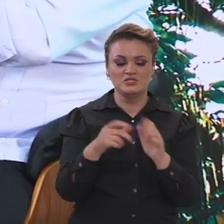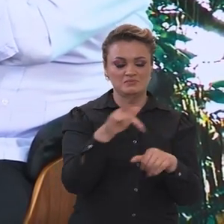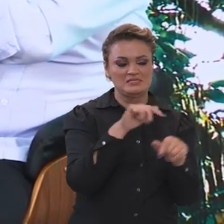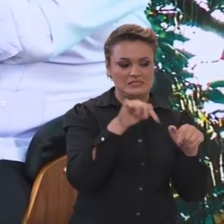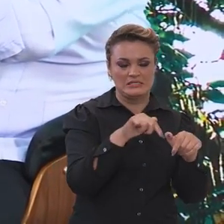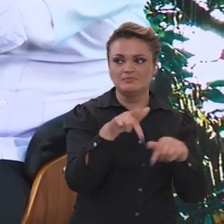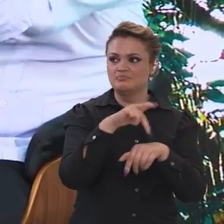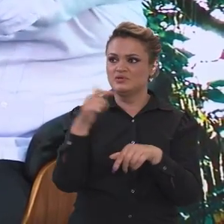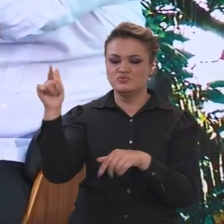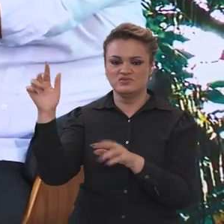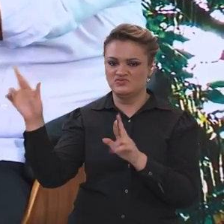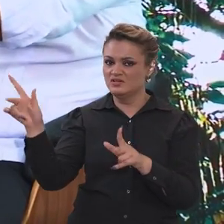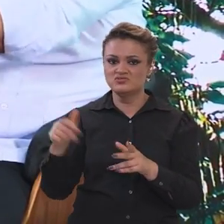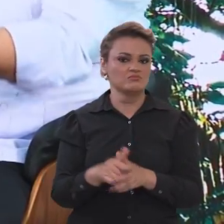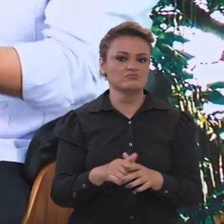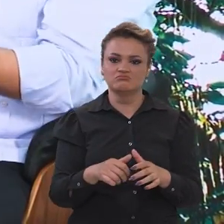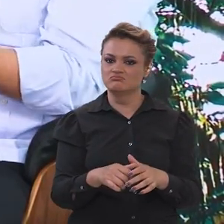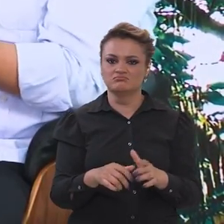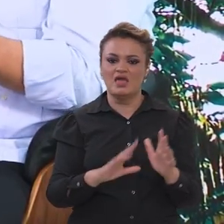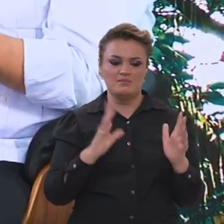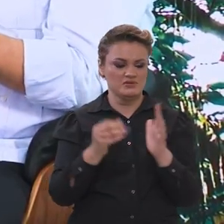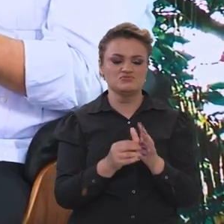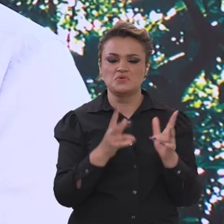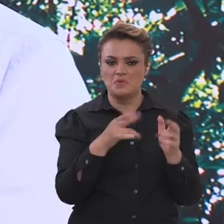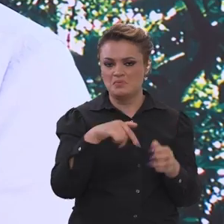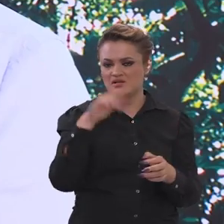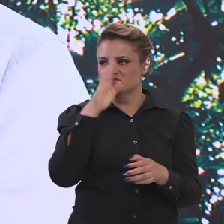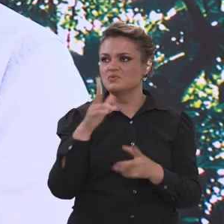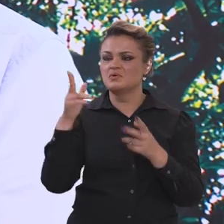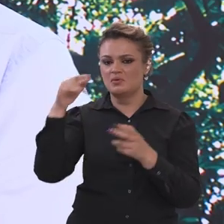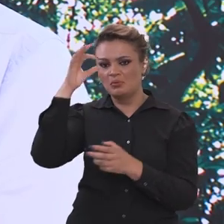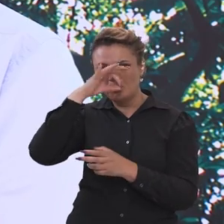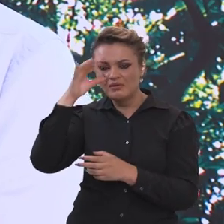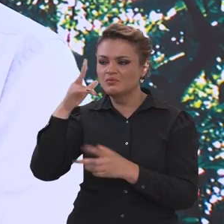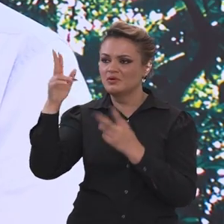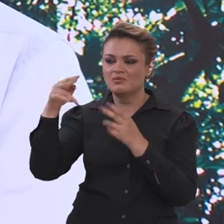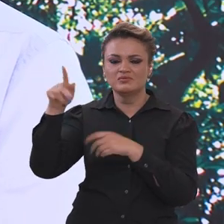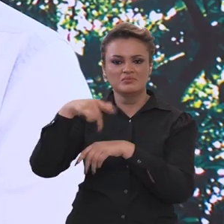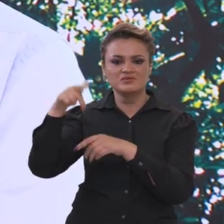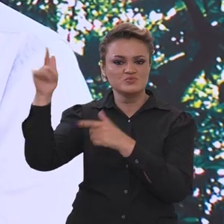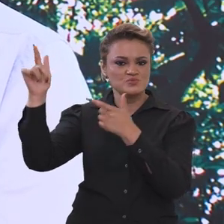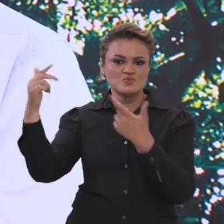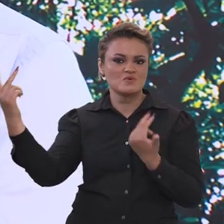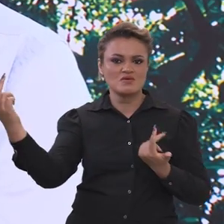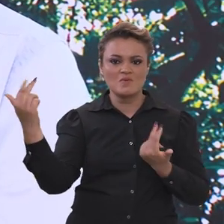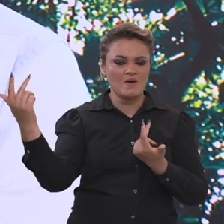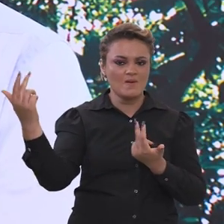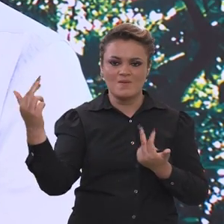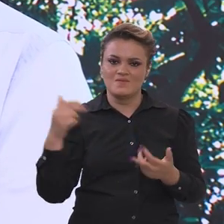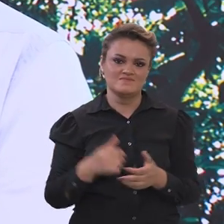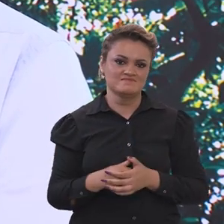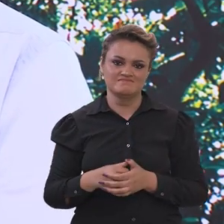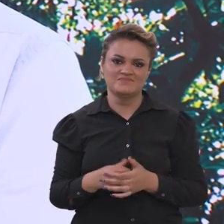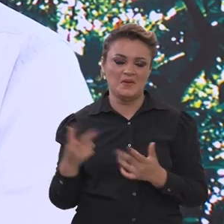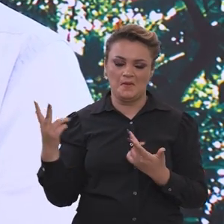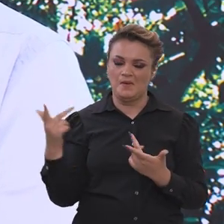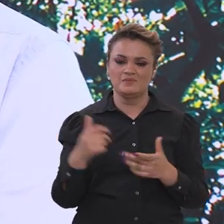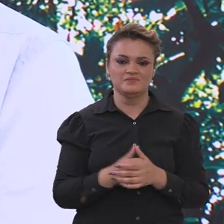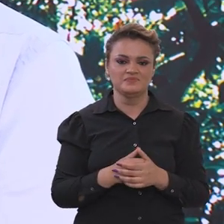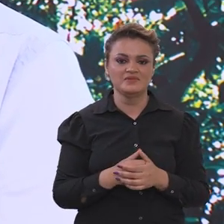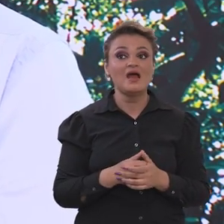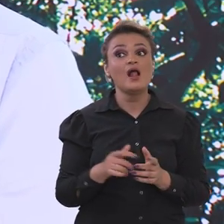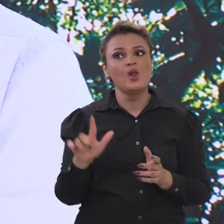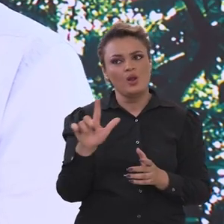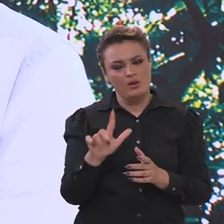Amazônia que está aqui e que estão nos outros países. Com certeza. É o mesmo ecossistema, com as suas,